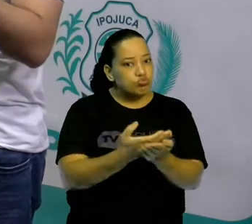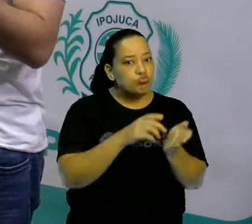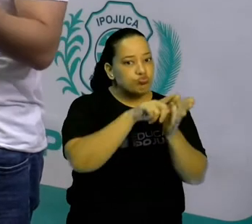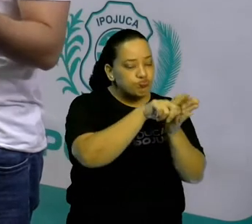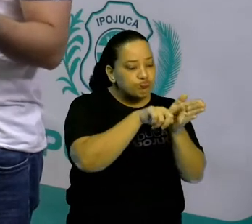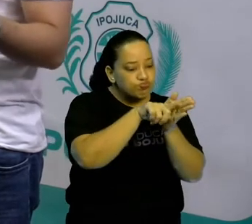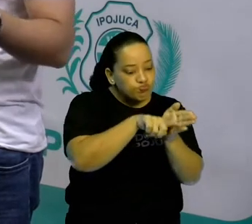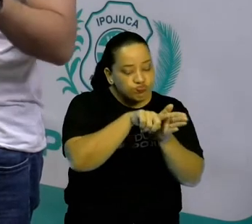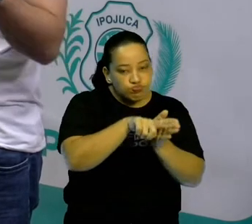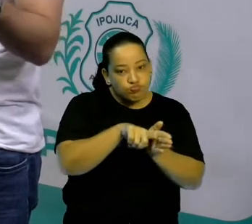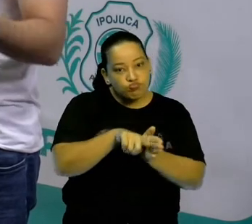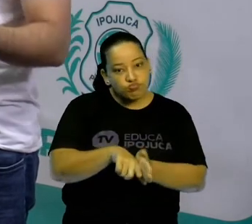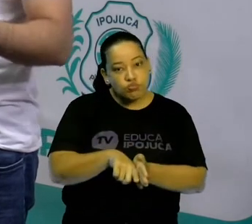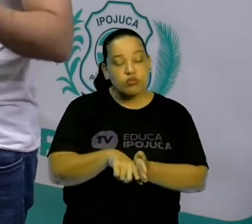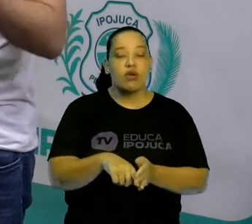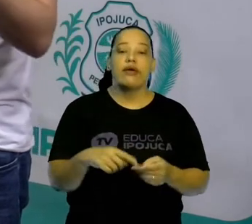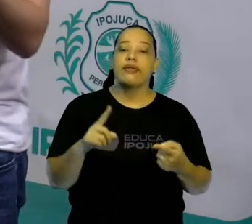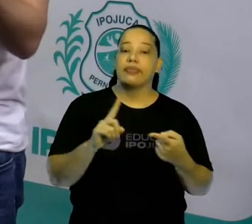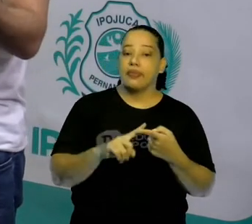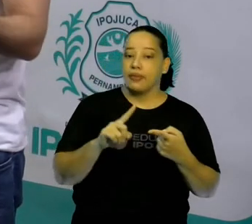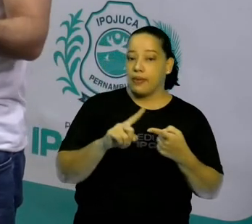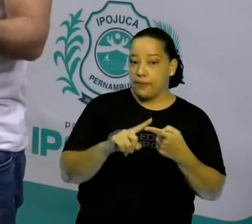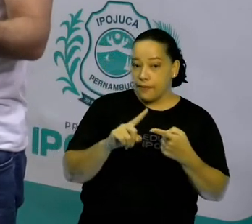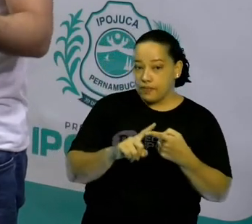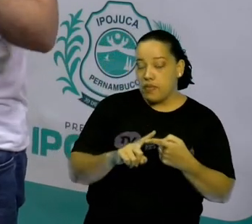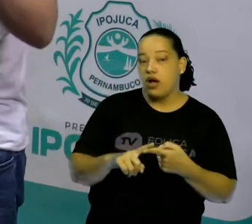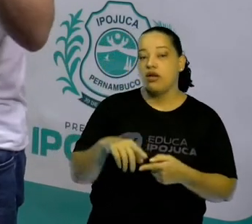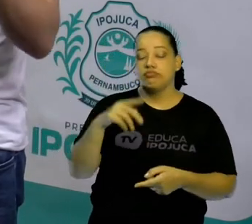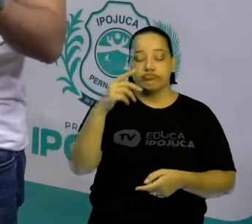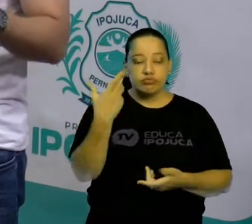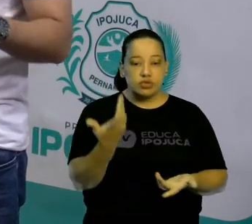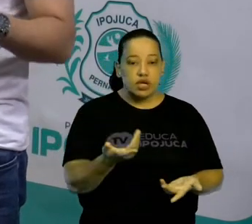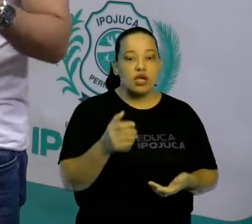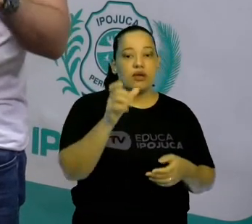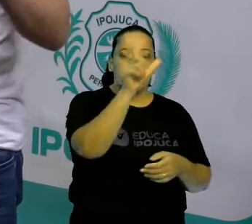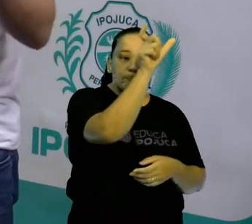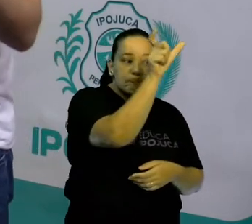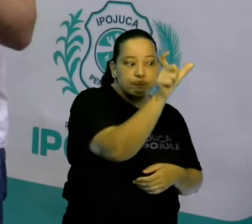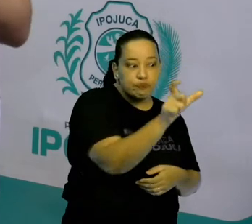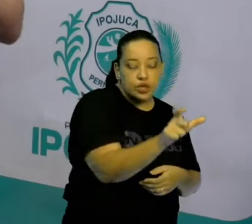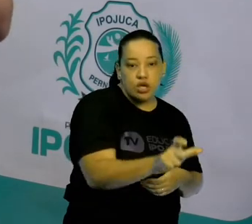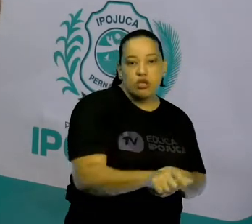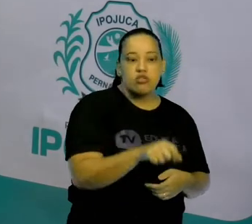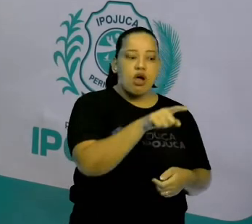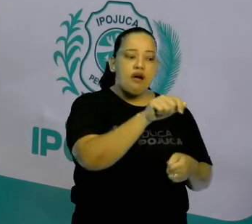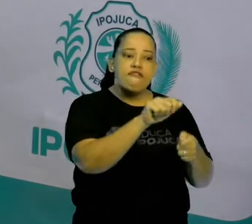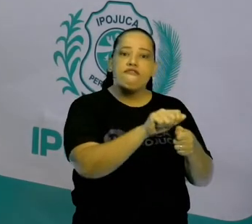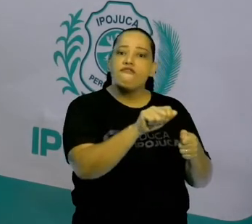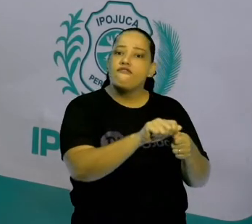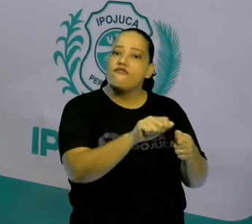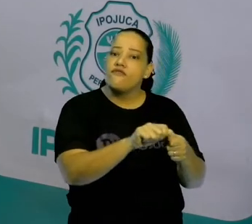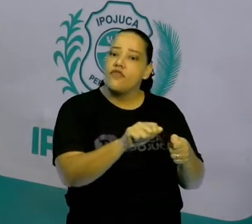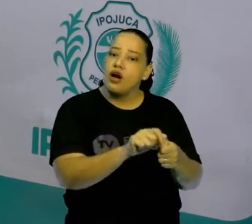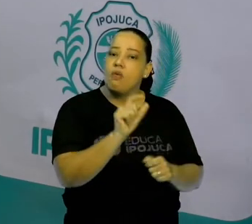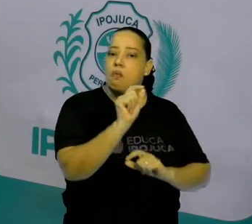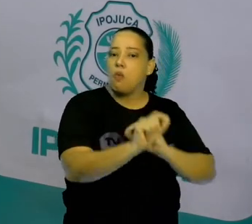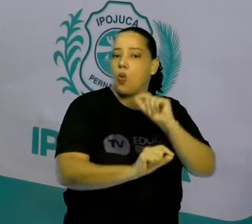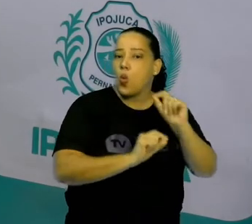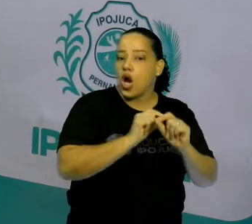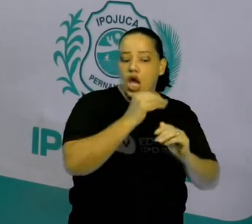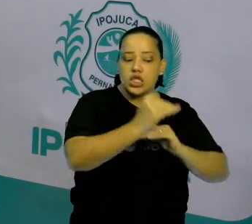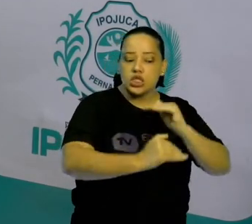E também estuda as ações desses homens, do ser humano no tempo. O é que o homem fez? Como ele se